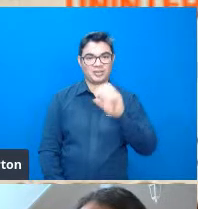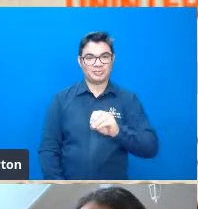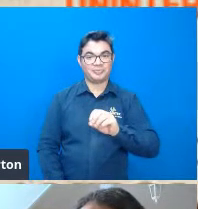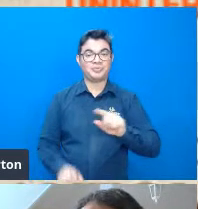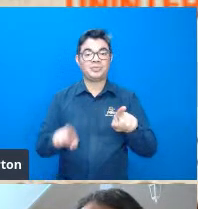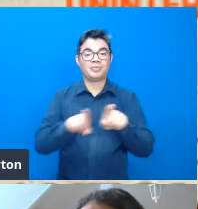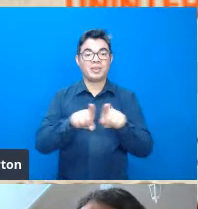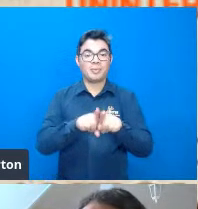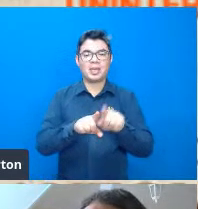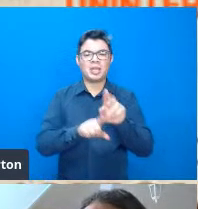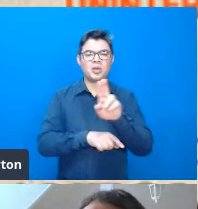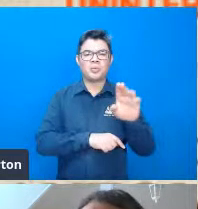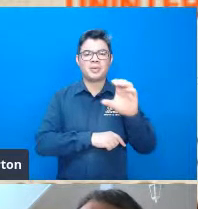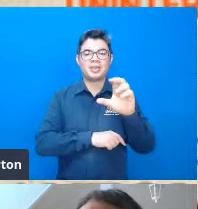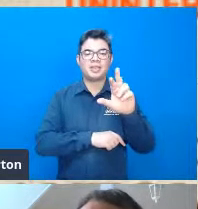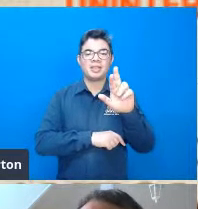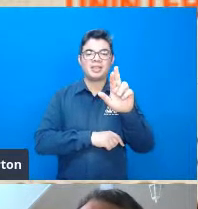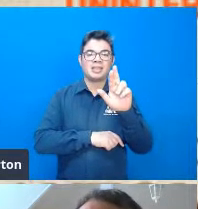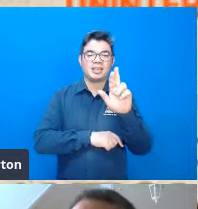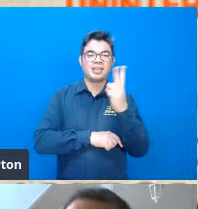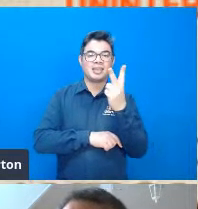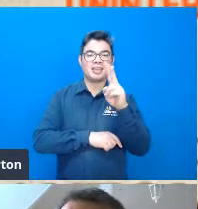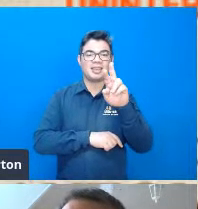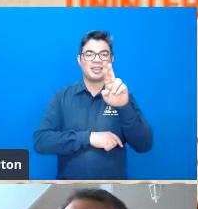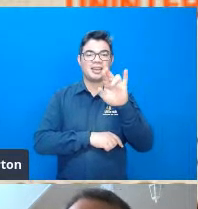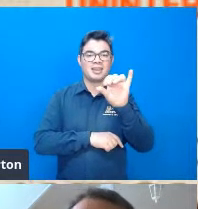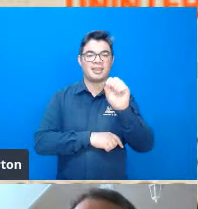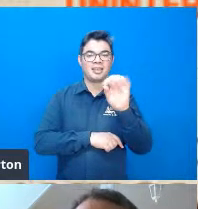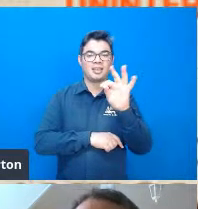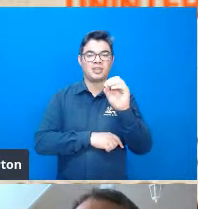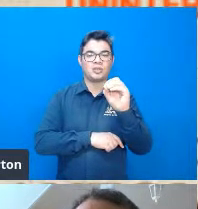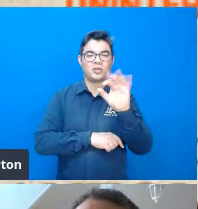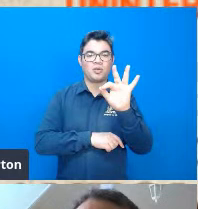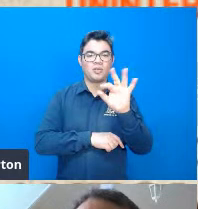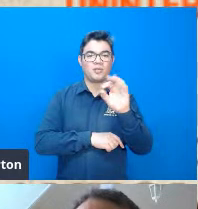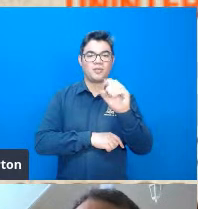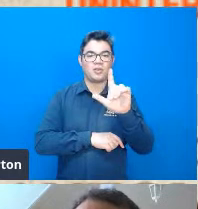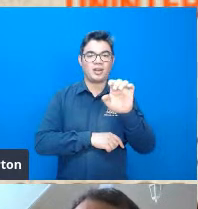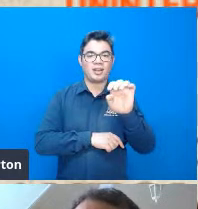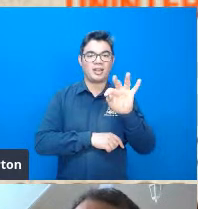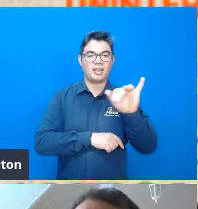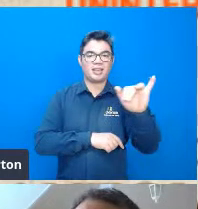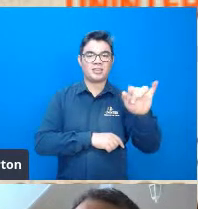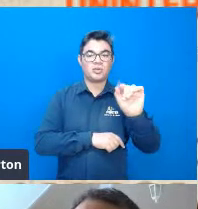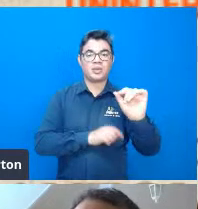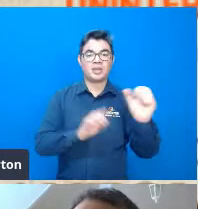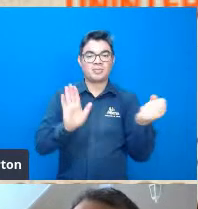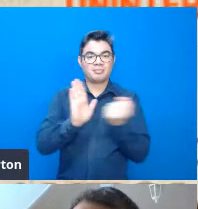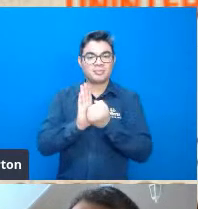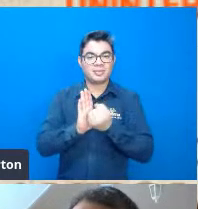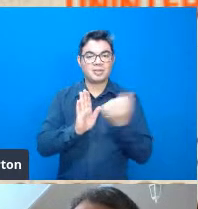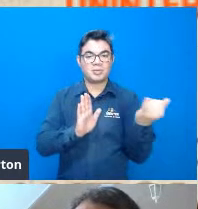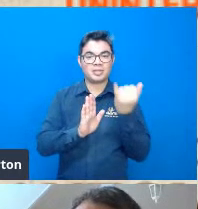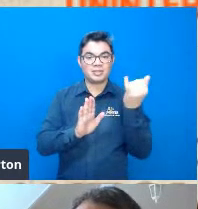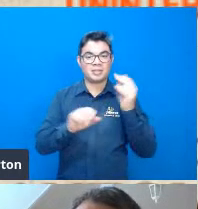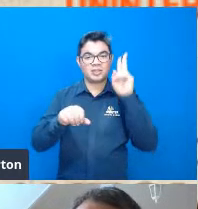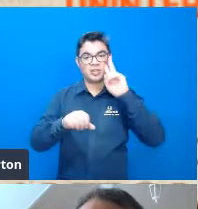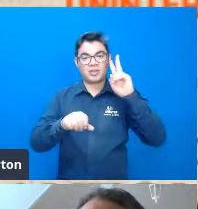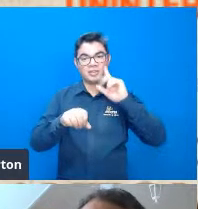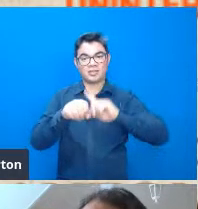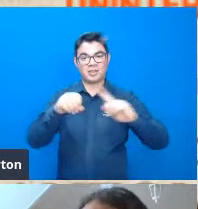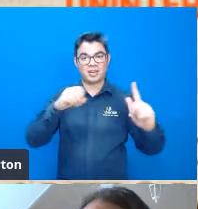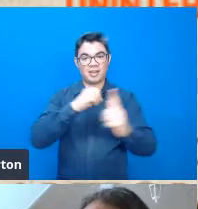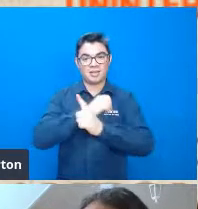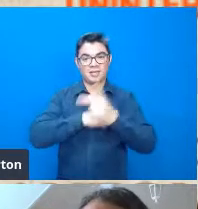sobrenome Cristofoletti ele aponta também para um fato de marcada importância histórico geográfica do país